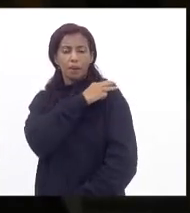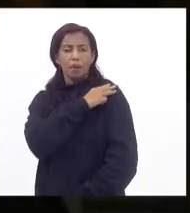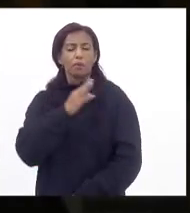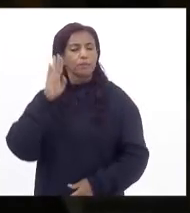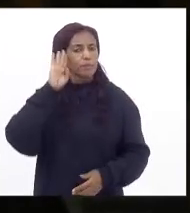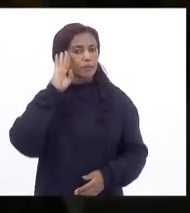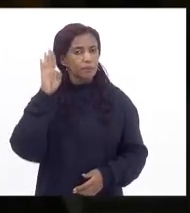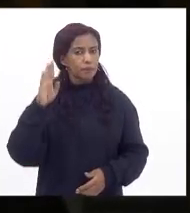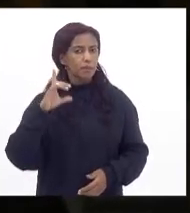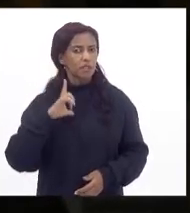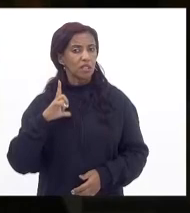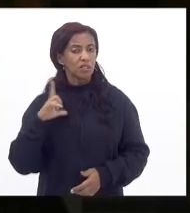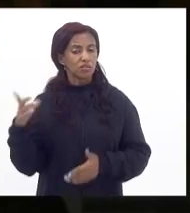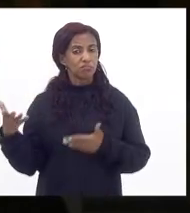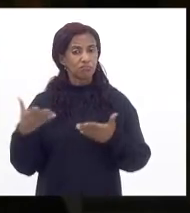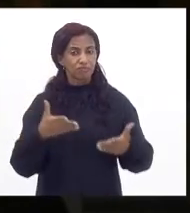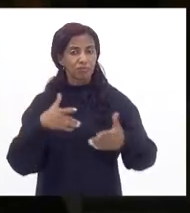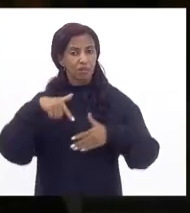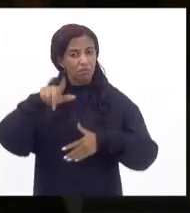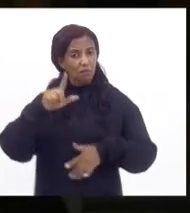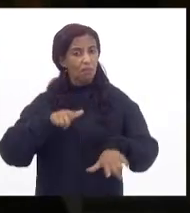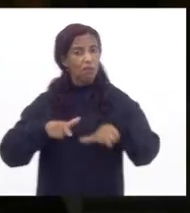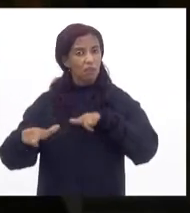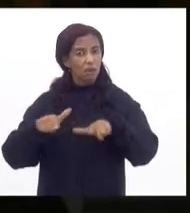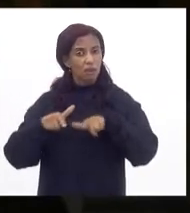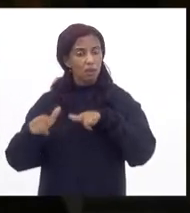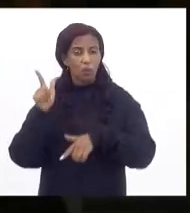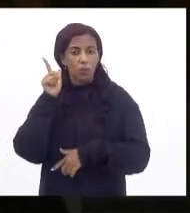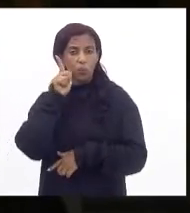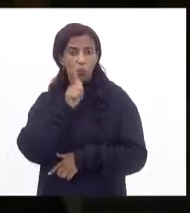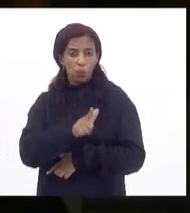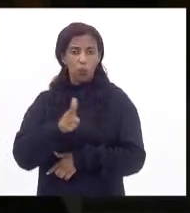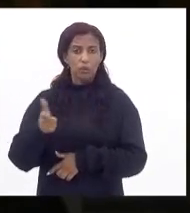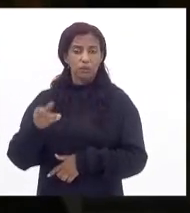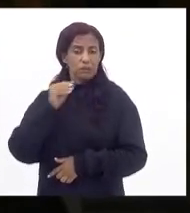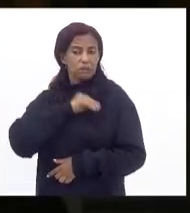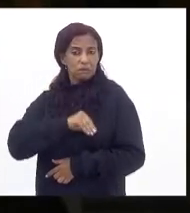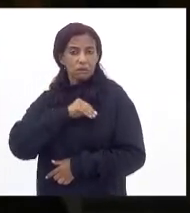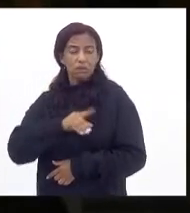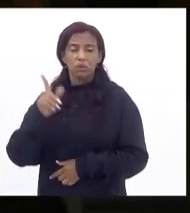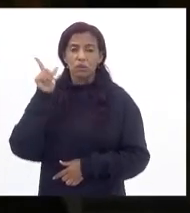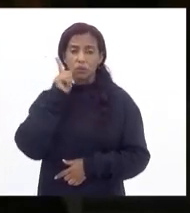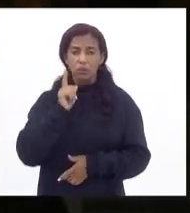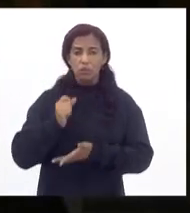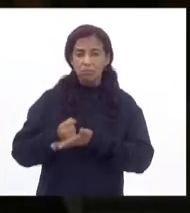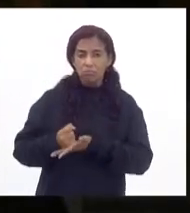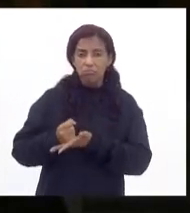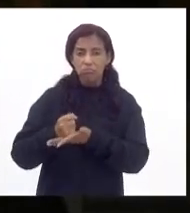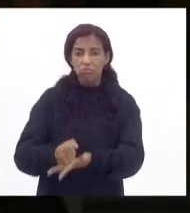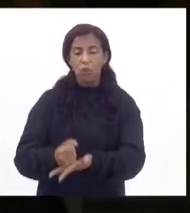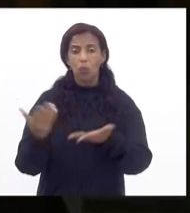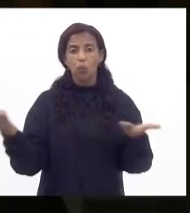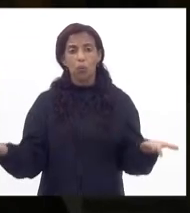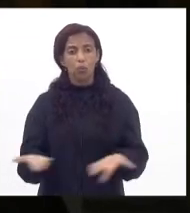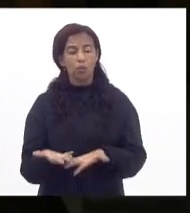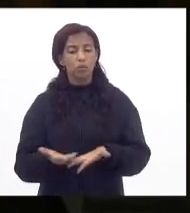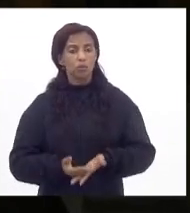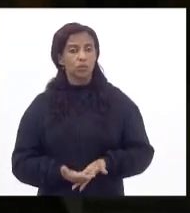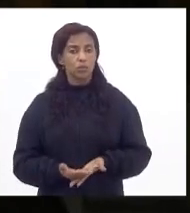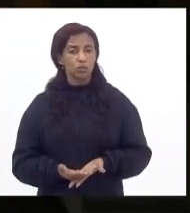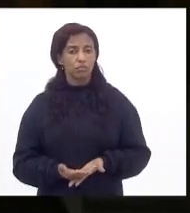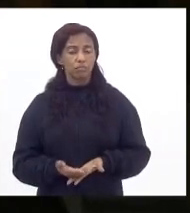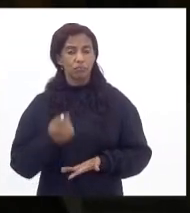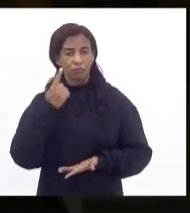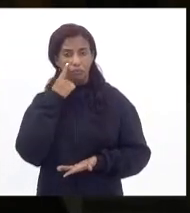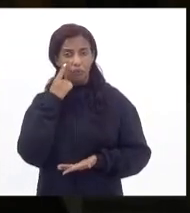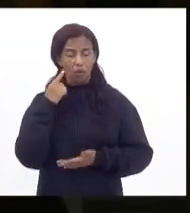tiveram que ir trabalhar conseguir fontes de renda conseguir sustento hoje basta